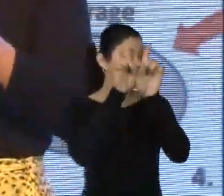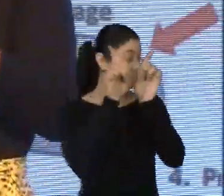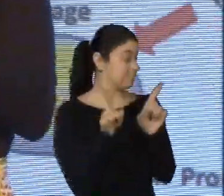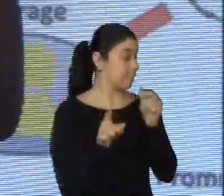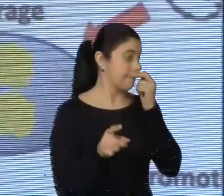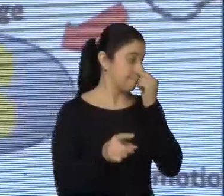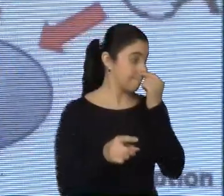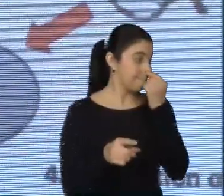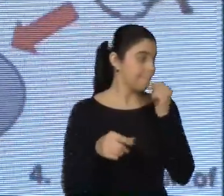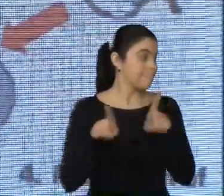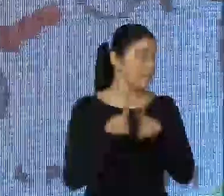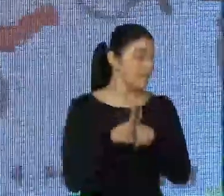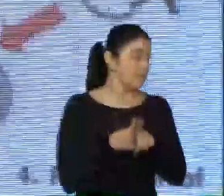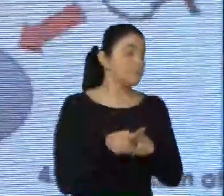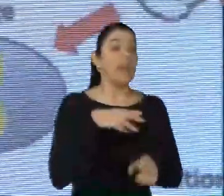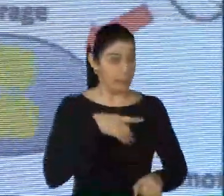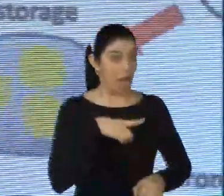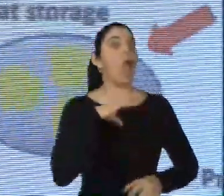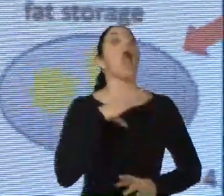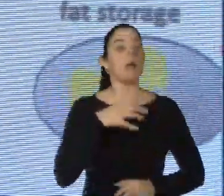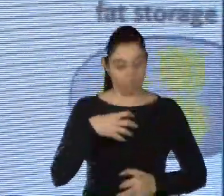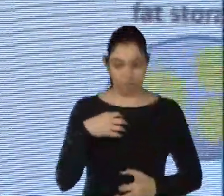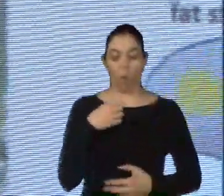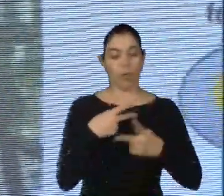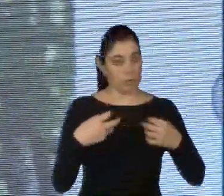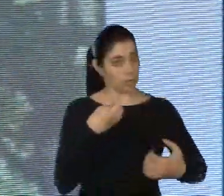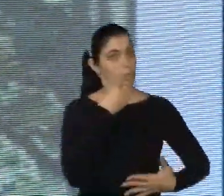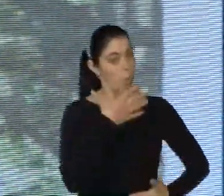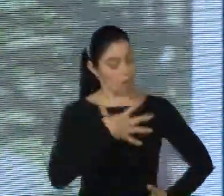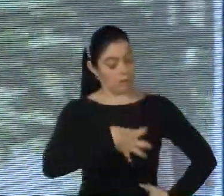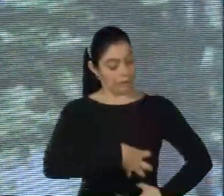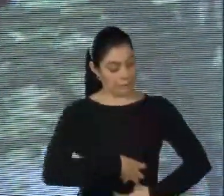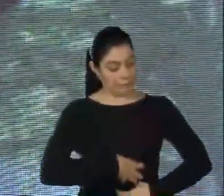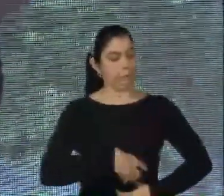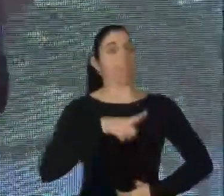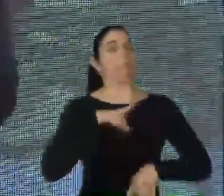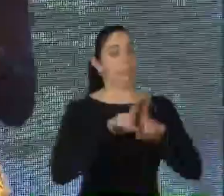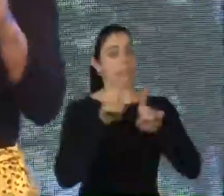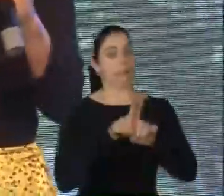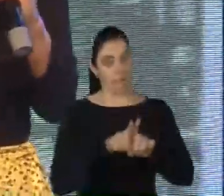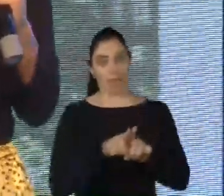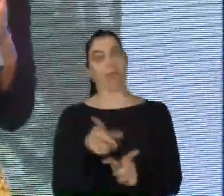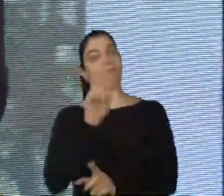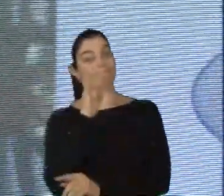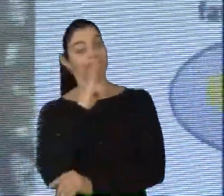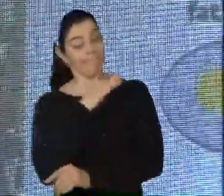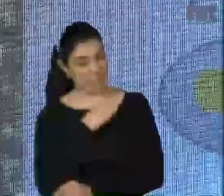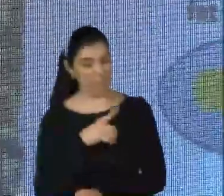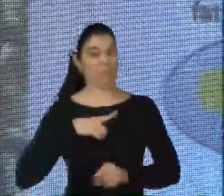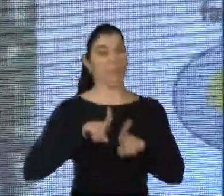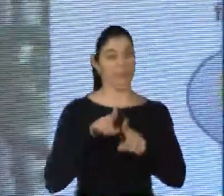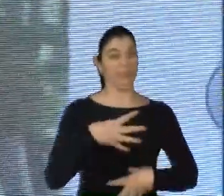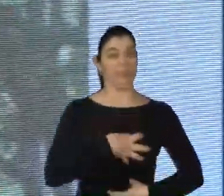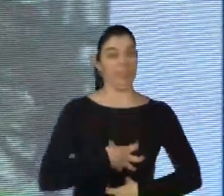Mas, a gente tem bichos do bem e do mal. Conforme a gente come, eles vão produzir substâncias que vão ajudar a gente